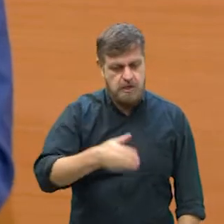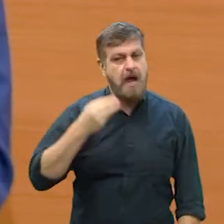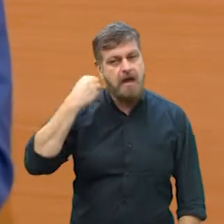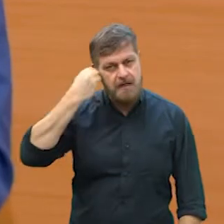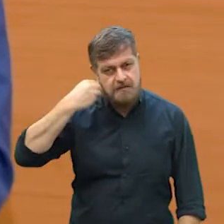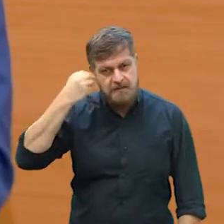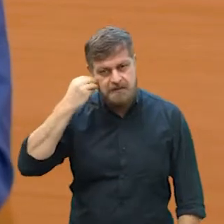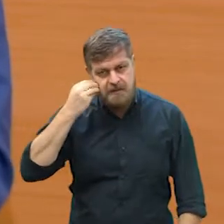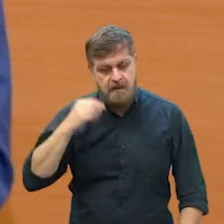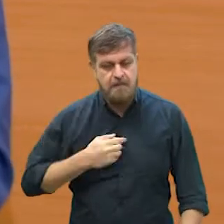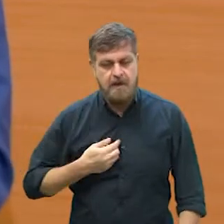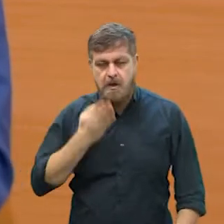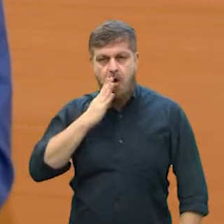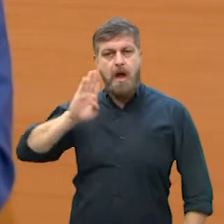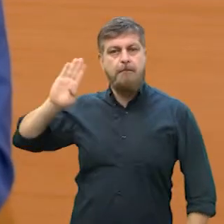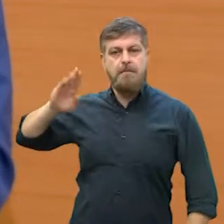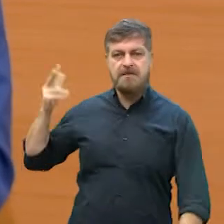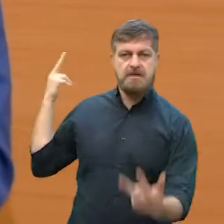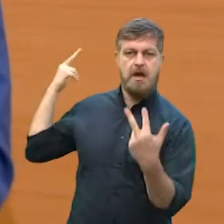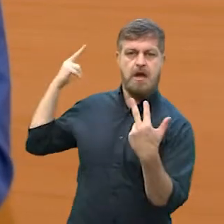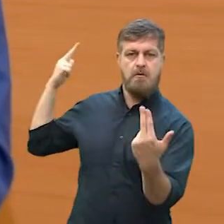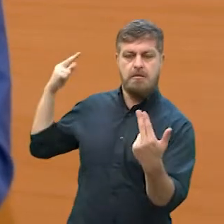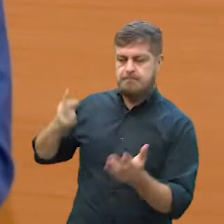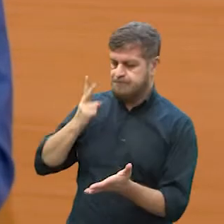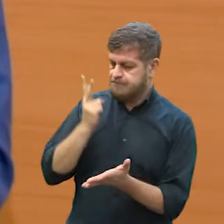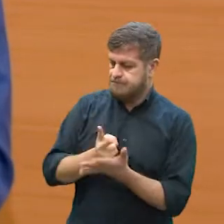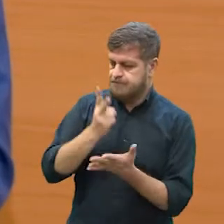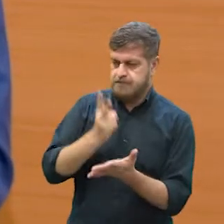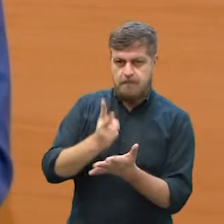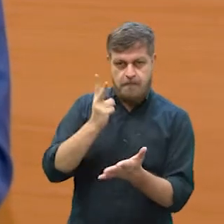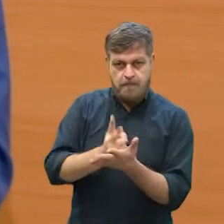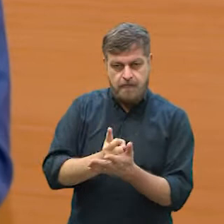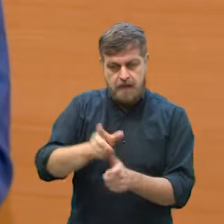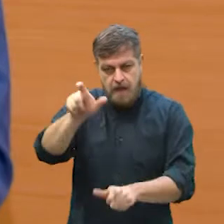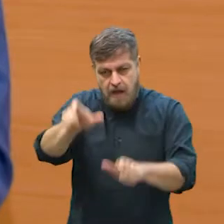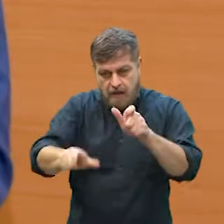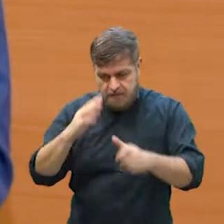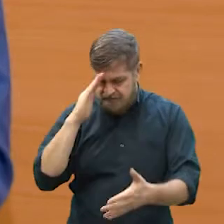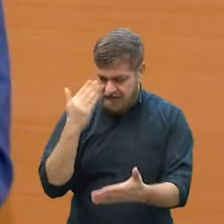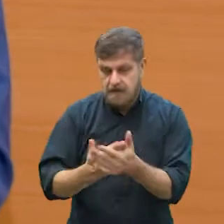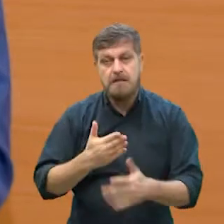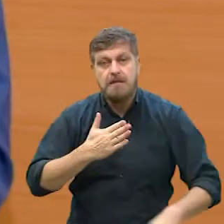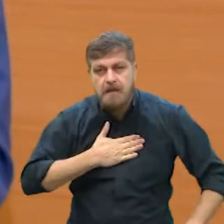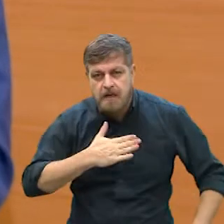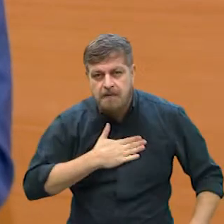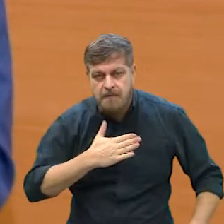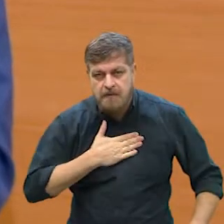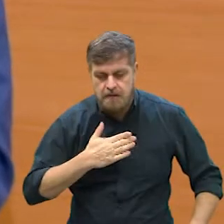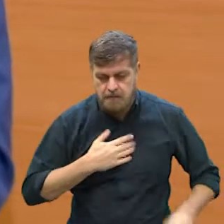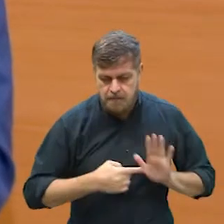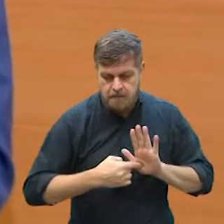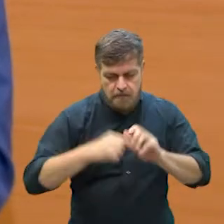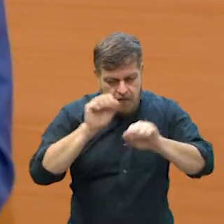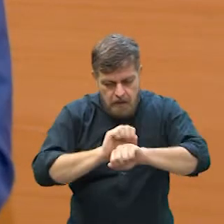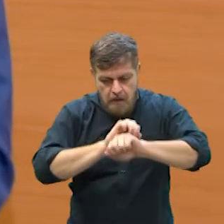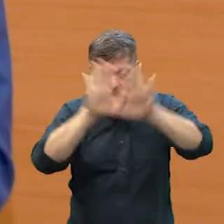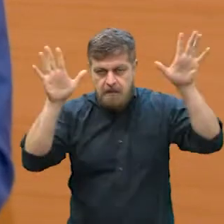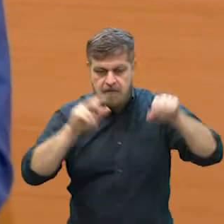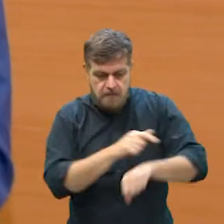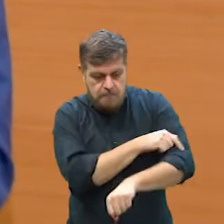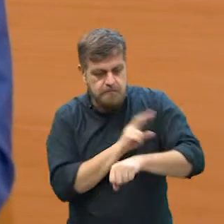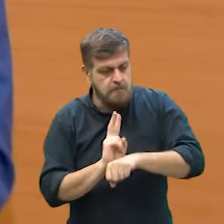mais experiente, mas com o mesmo compromisso que eu tive sempre com as pessoas que acreditaram em mim, né? Ser transparente,